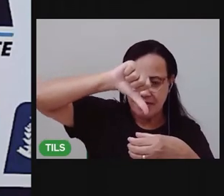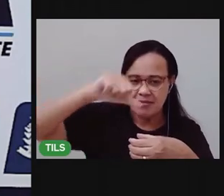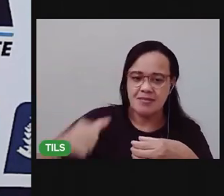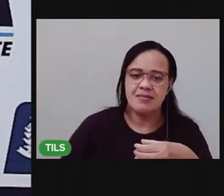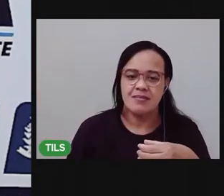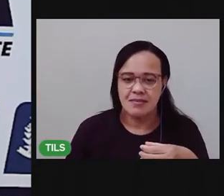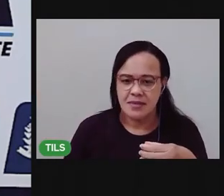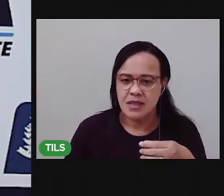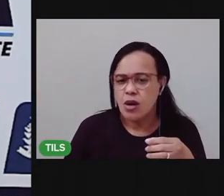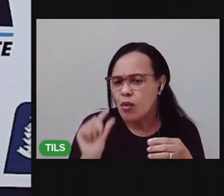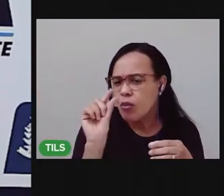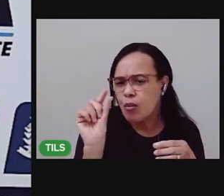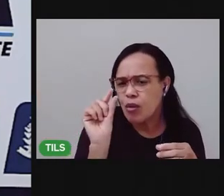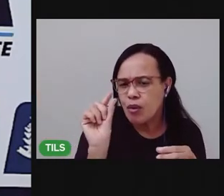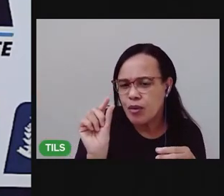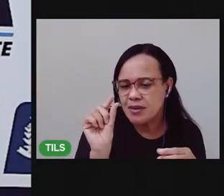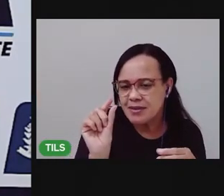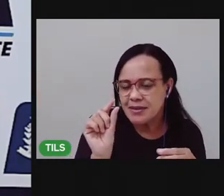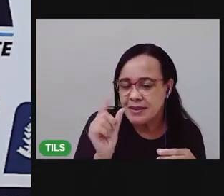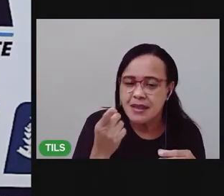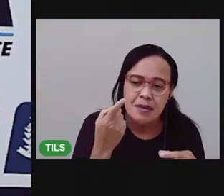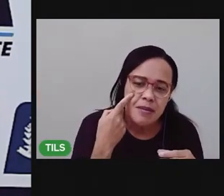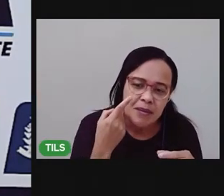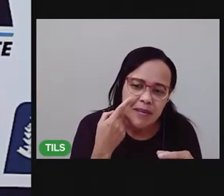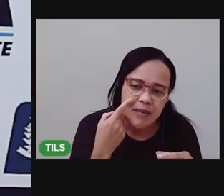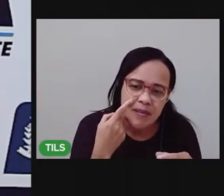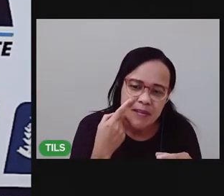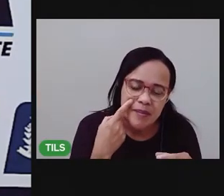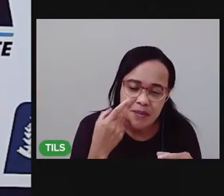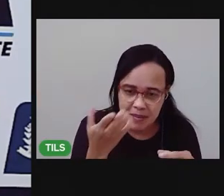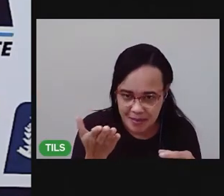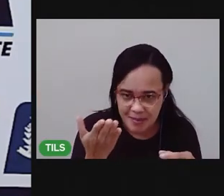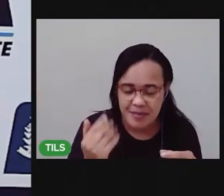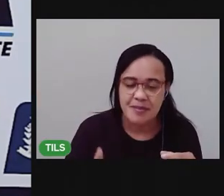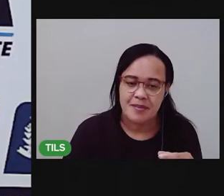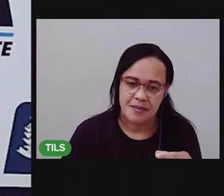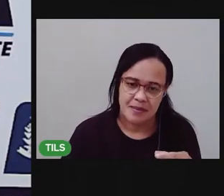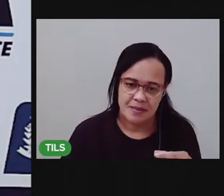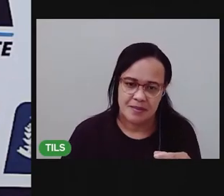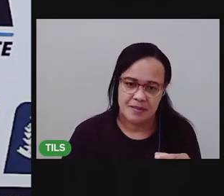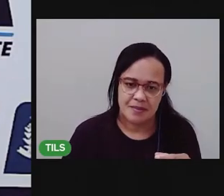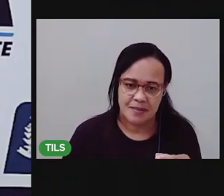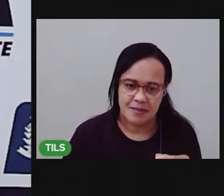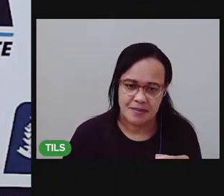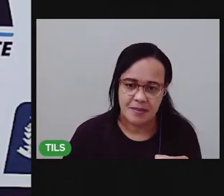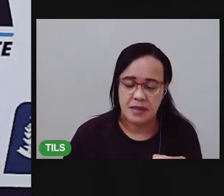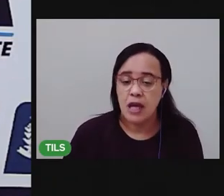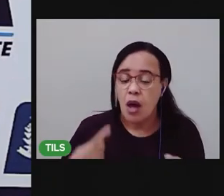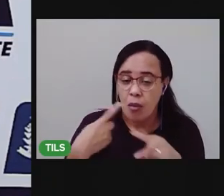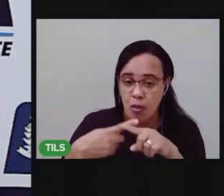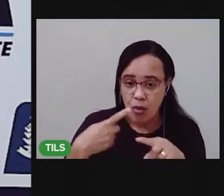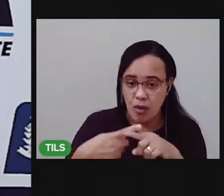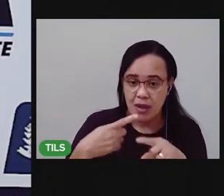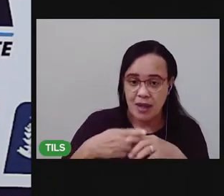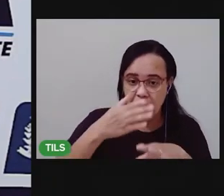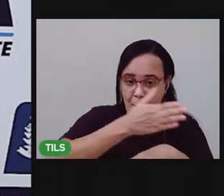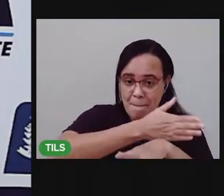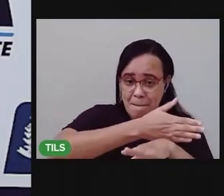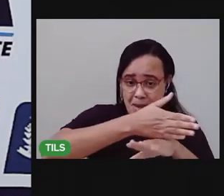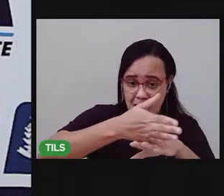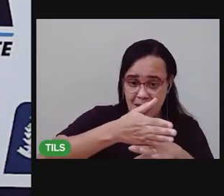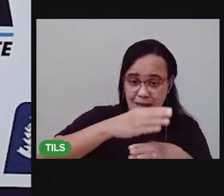colocar aqui só um pouco porque a professora vai colocar um pouquinho só porque ele borbulha quando a gente